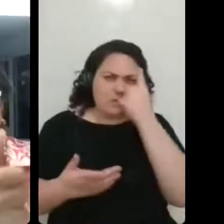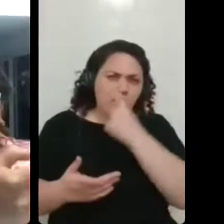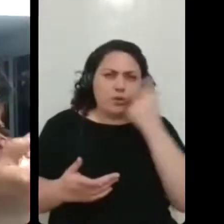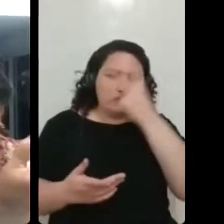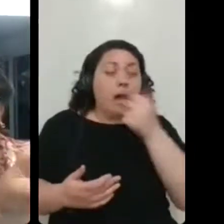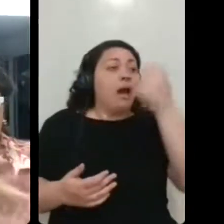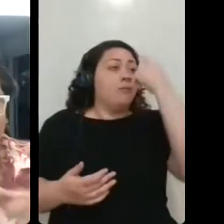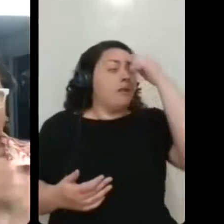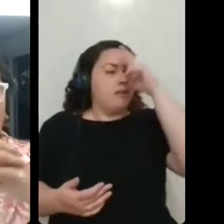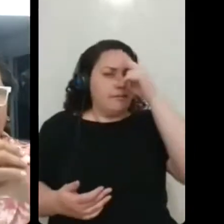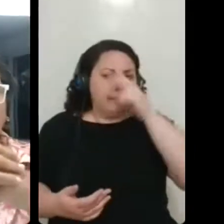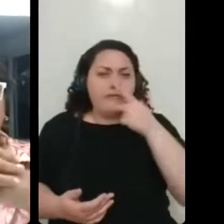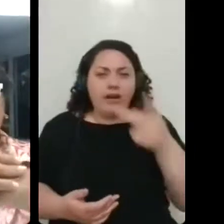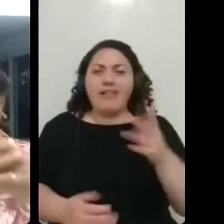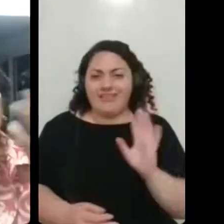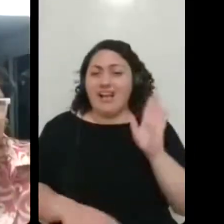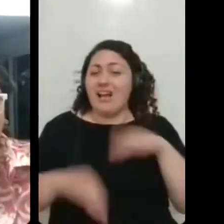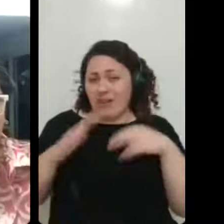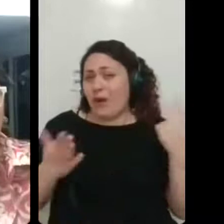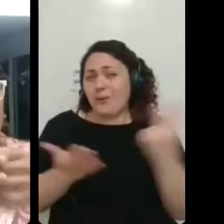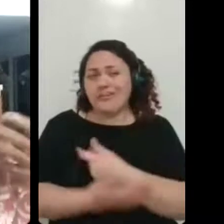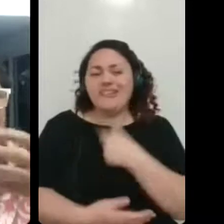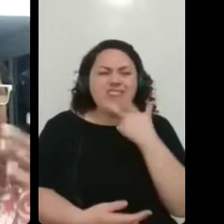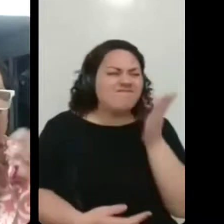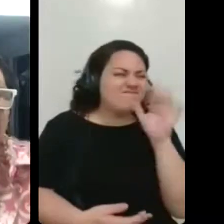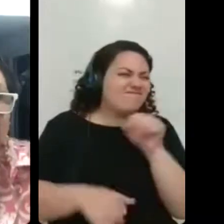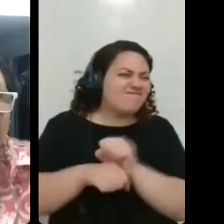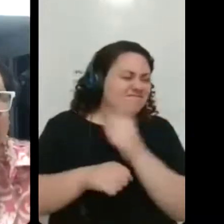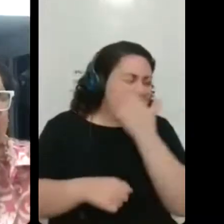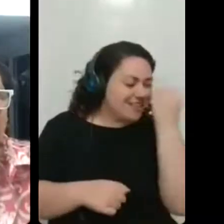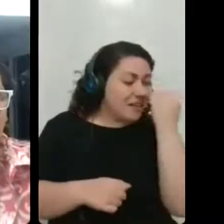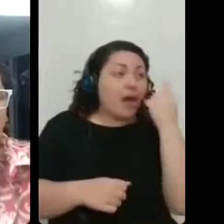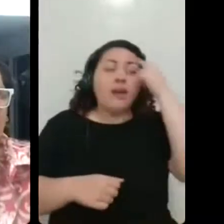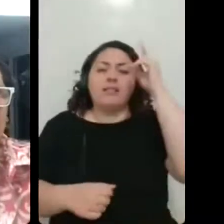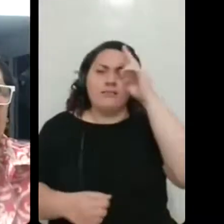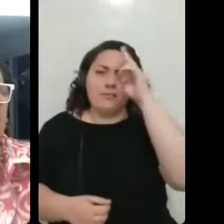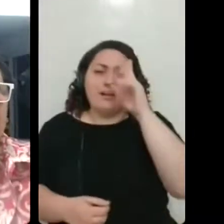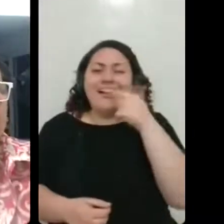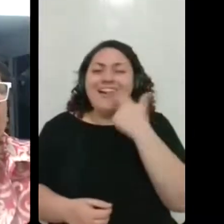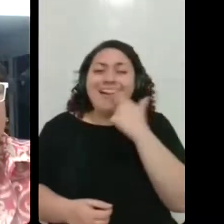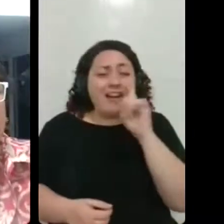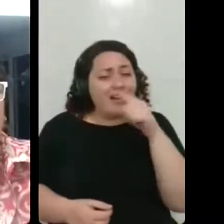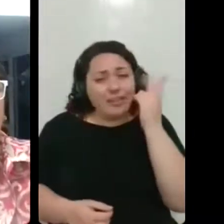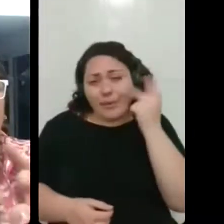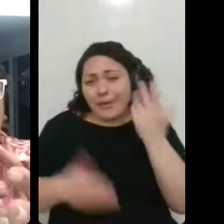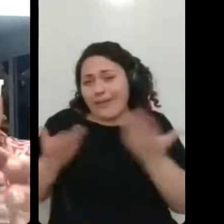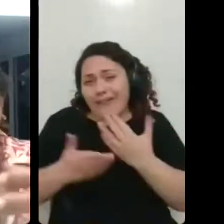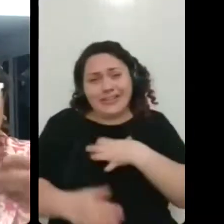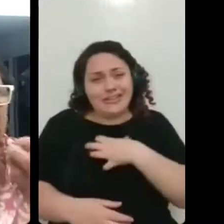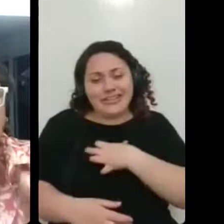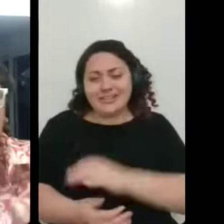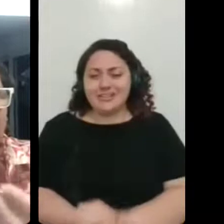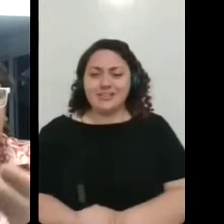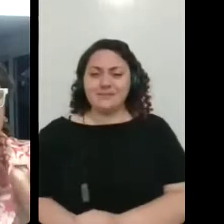eu tava falando. Ai, era isso que eu queria dizer, né? A gente ri muito, mas as coisas acontecem dessa forma. E nesse momento,